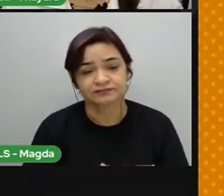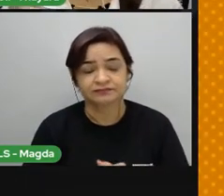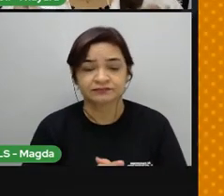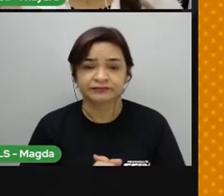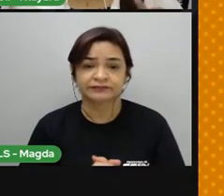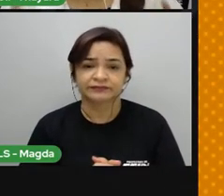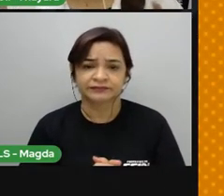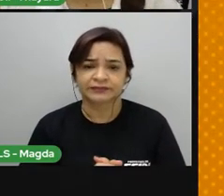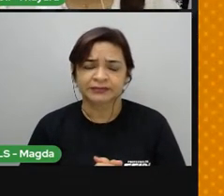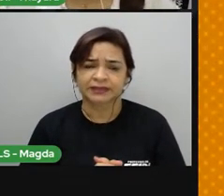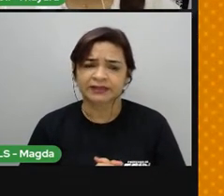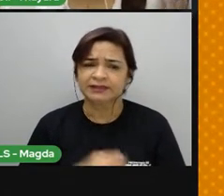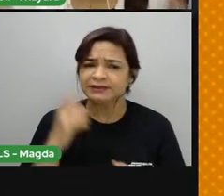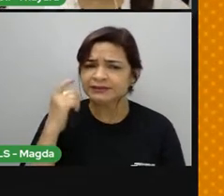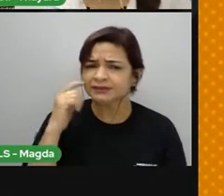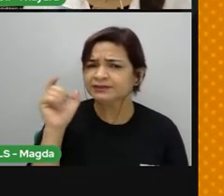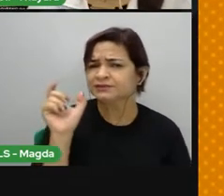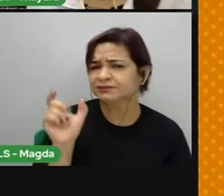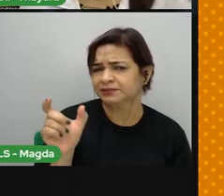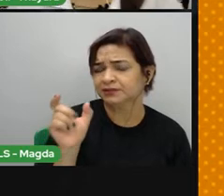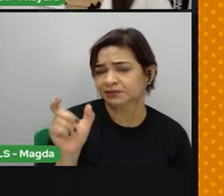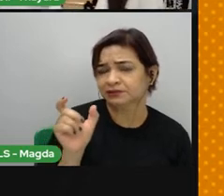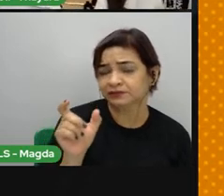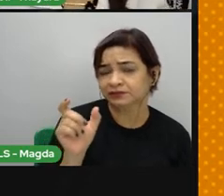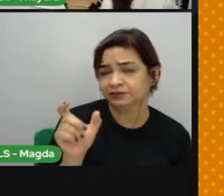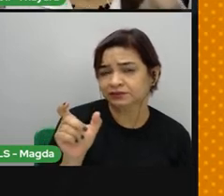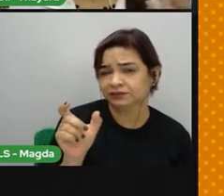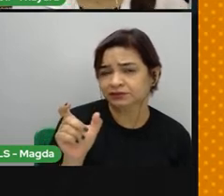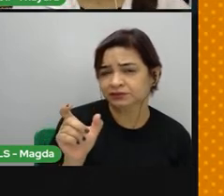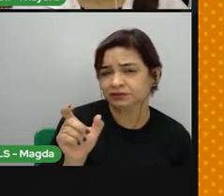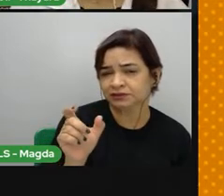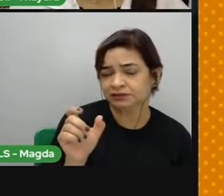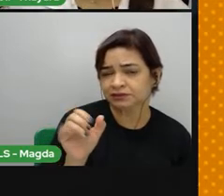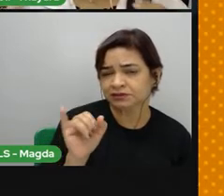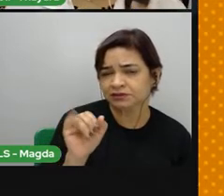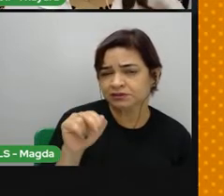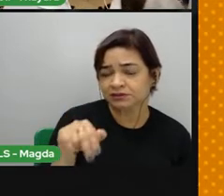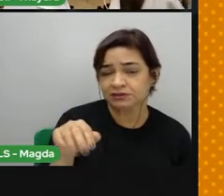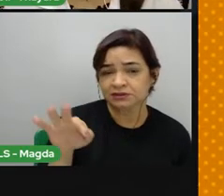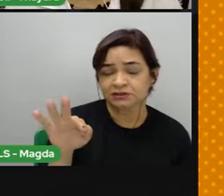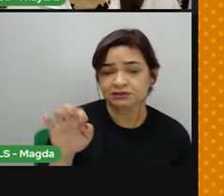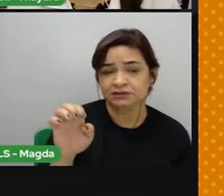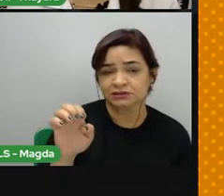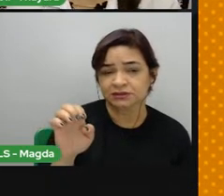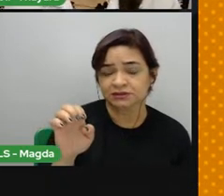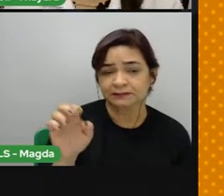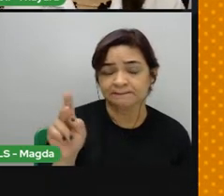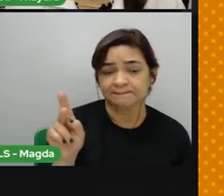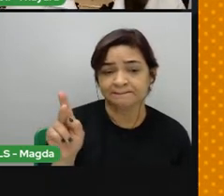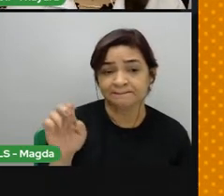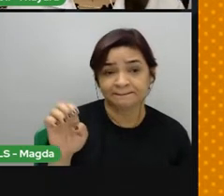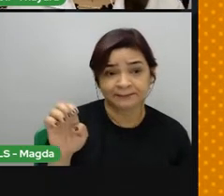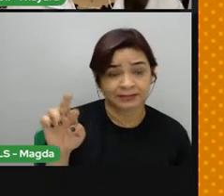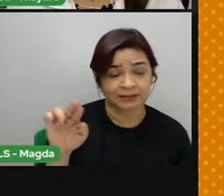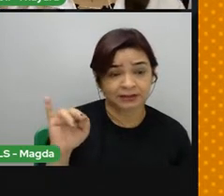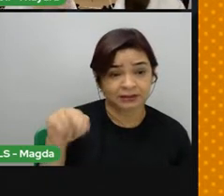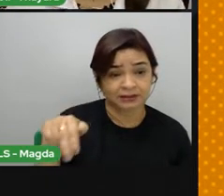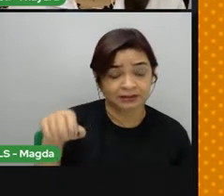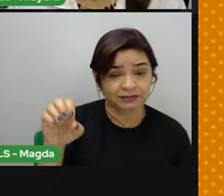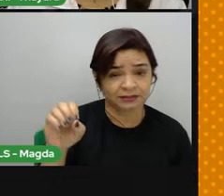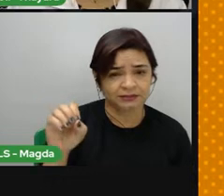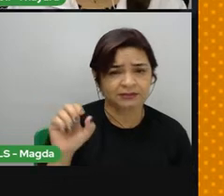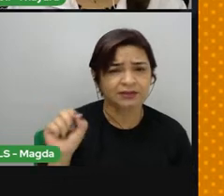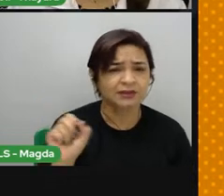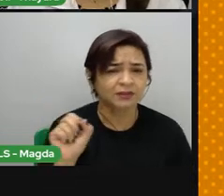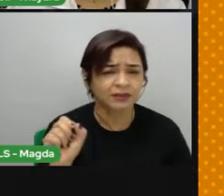E essa palavrinha aí que surgiu nessa expressão, na verdade, intemperismo ou intemperismo ambiental. Isso se refere ao